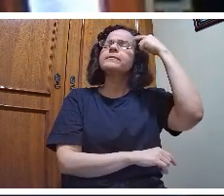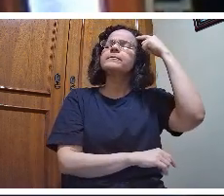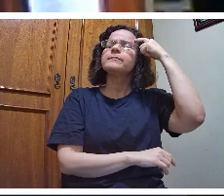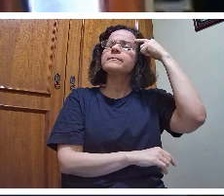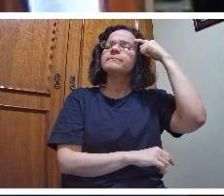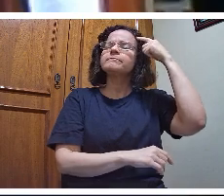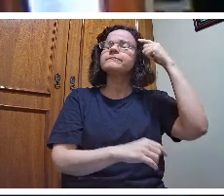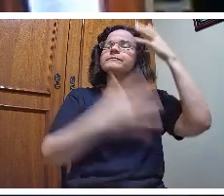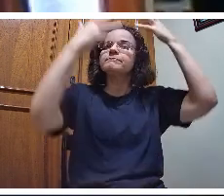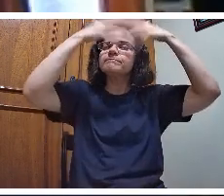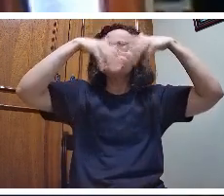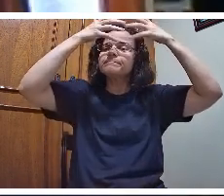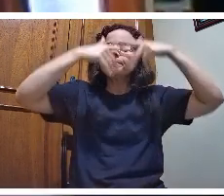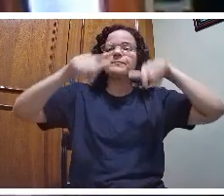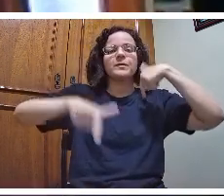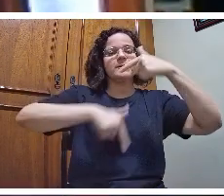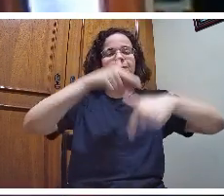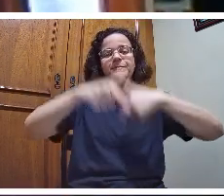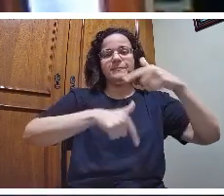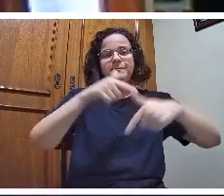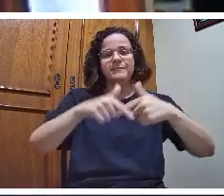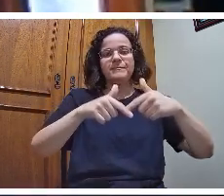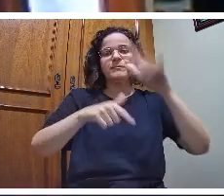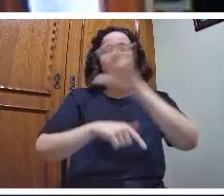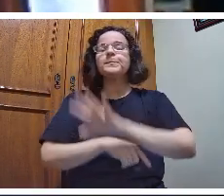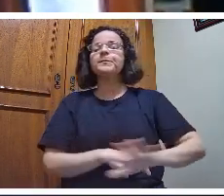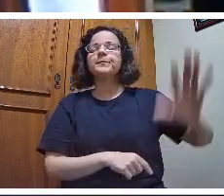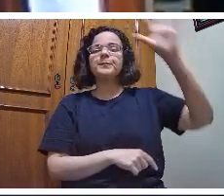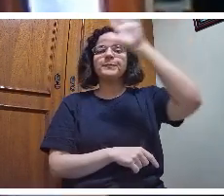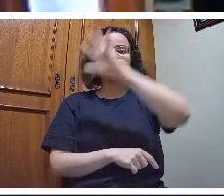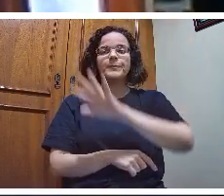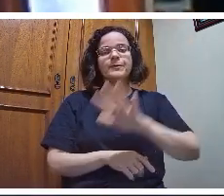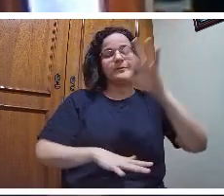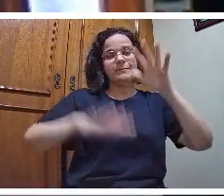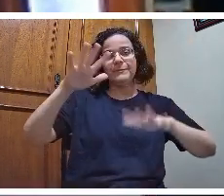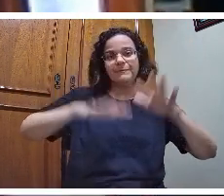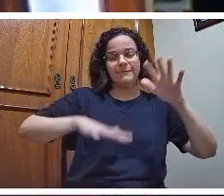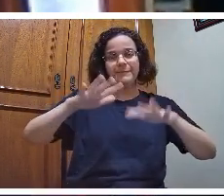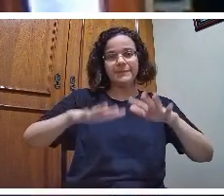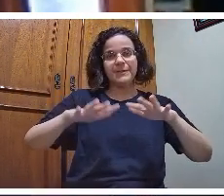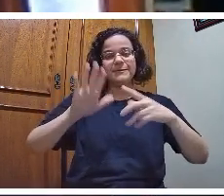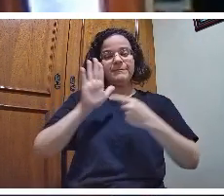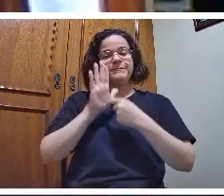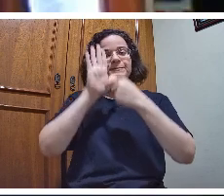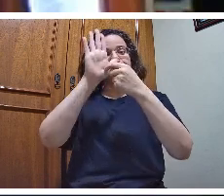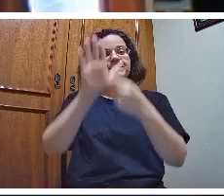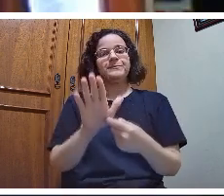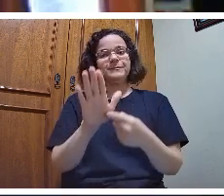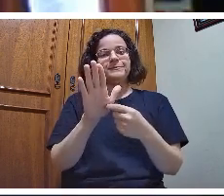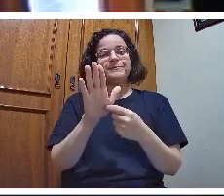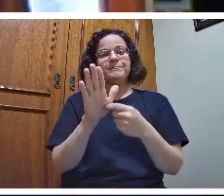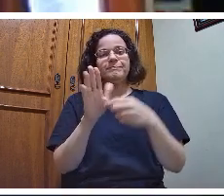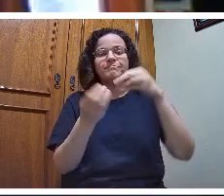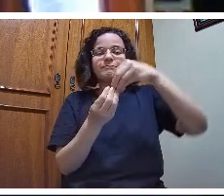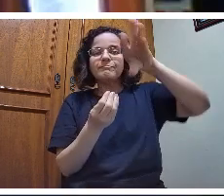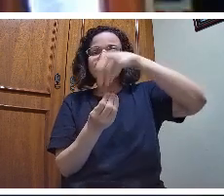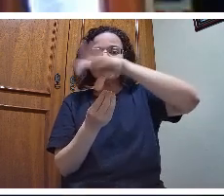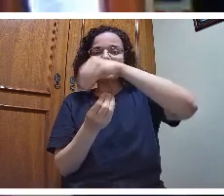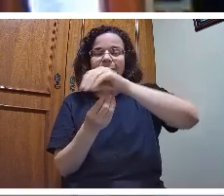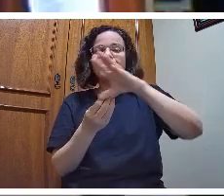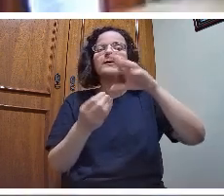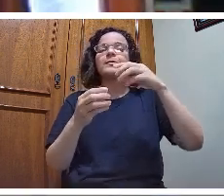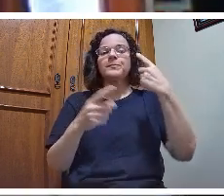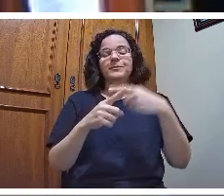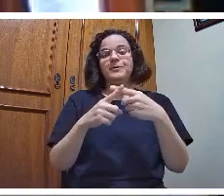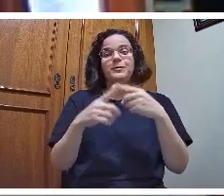trabalhar essa dimensão que nem sempre aparece nos meios de comunicação, até porque nem todos os alunos ao mesmo tempo